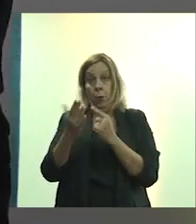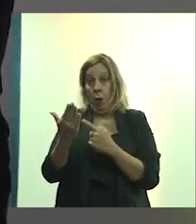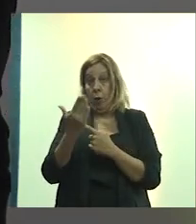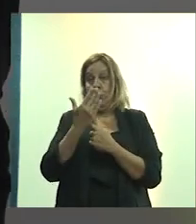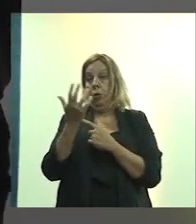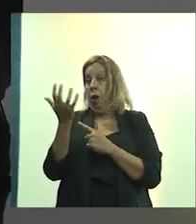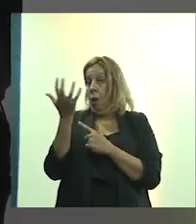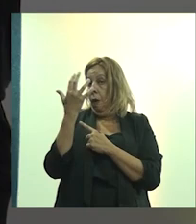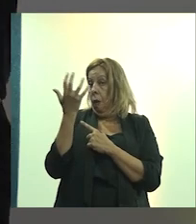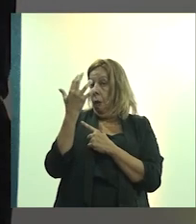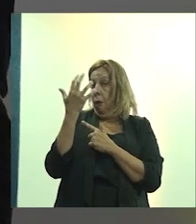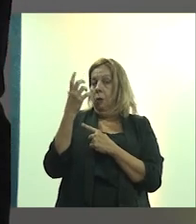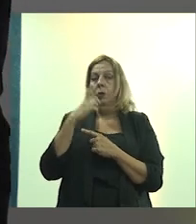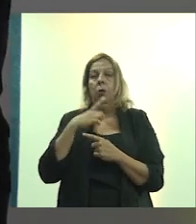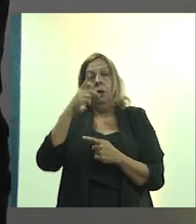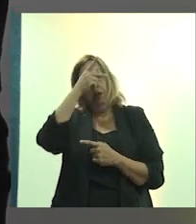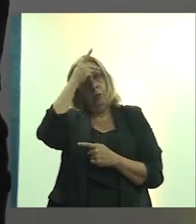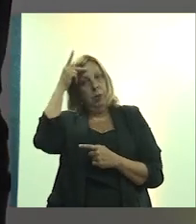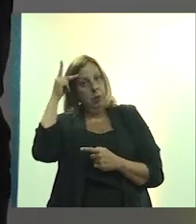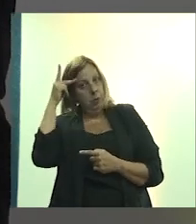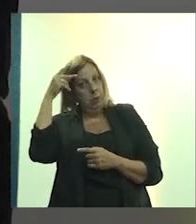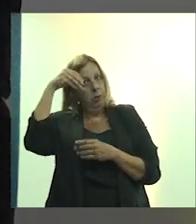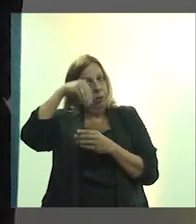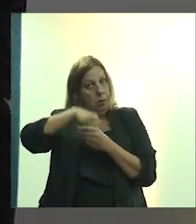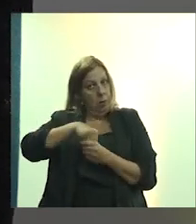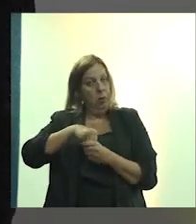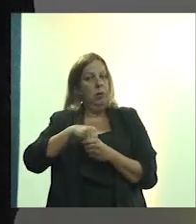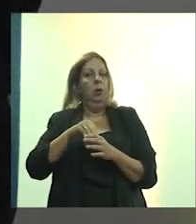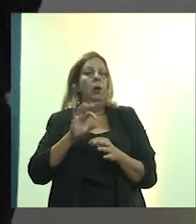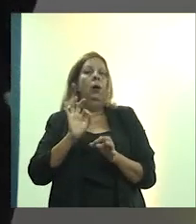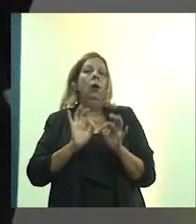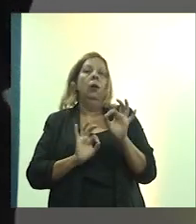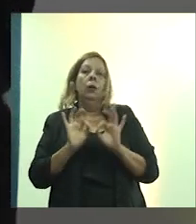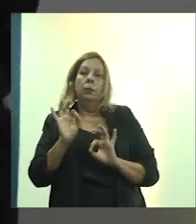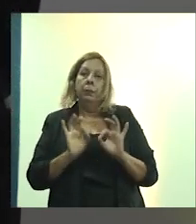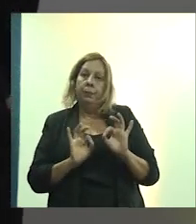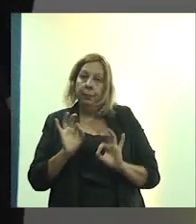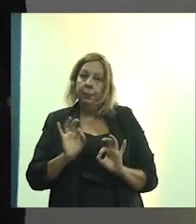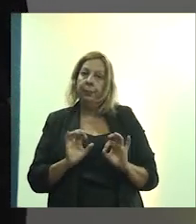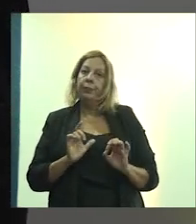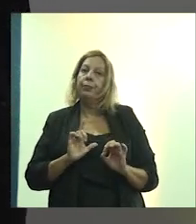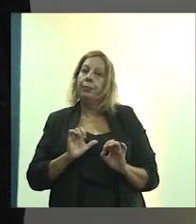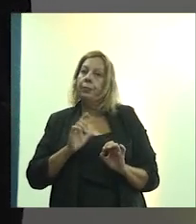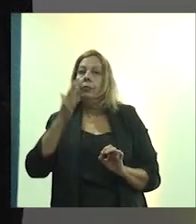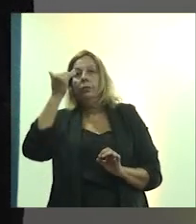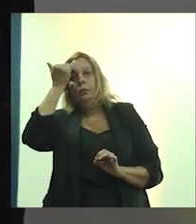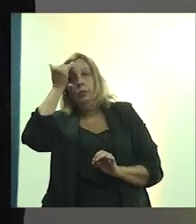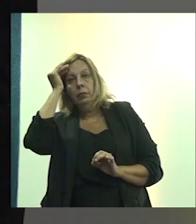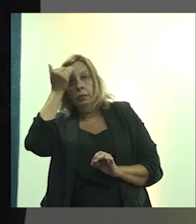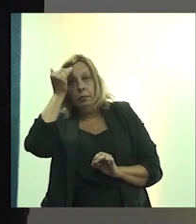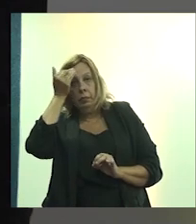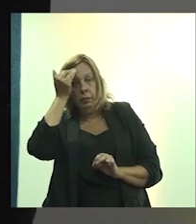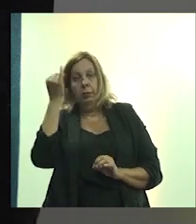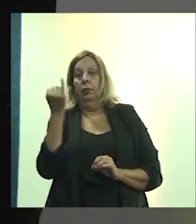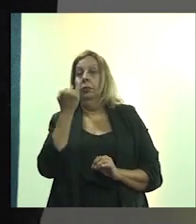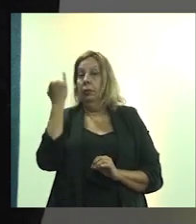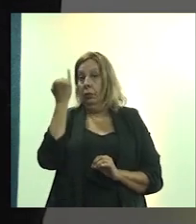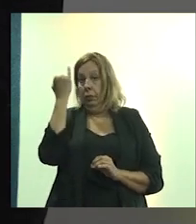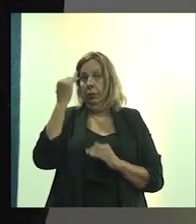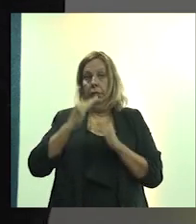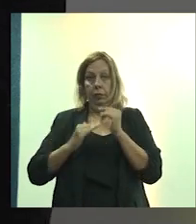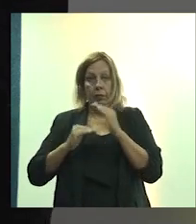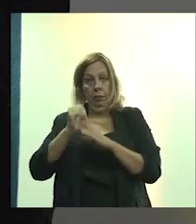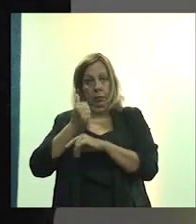dos agentes públicos, dos tomadores de decisão, para poder entender a importância dos profissionais de arquitetura e